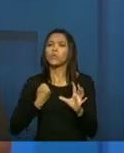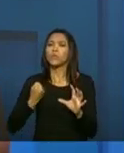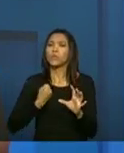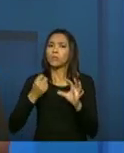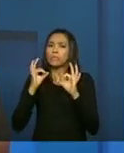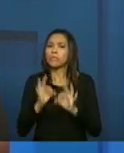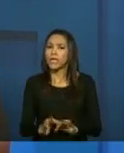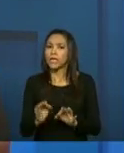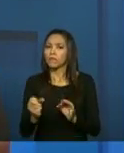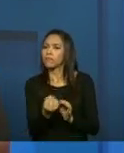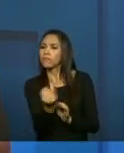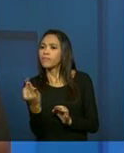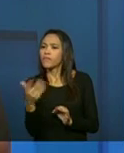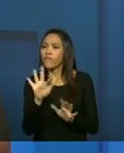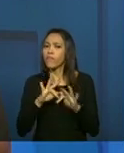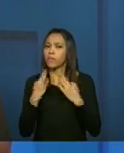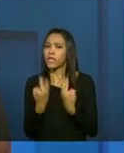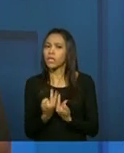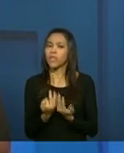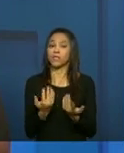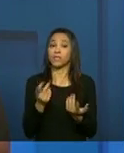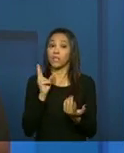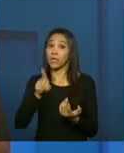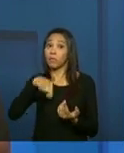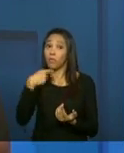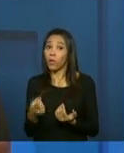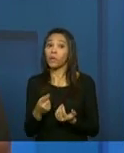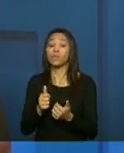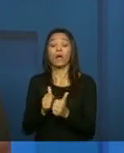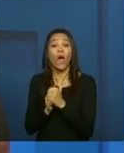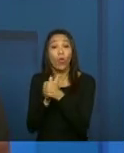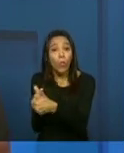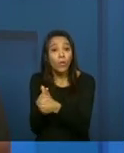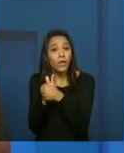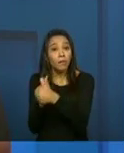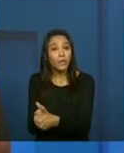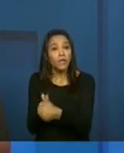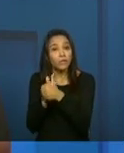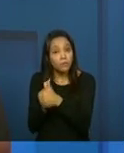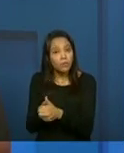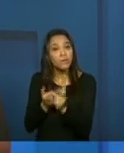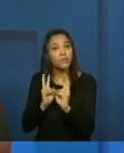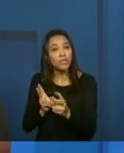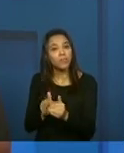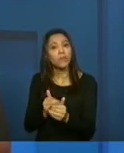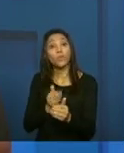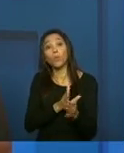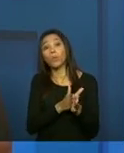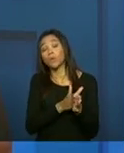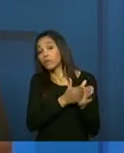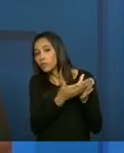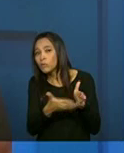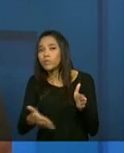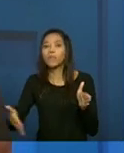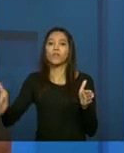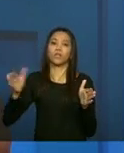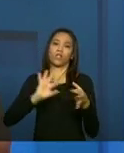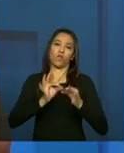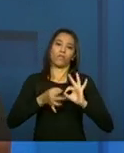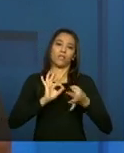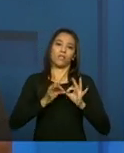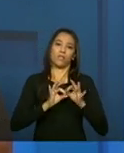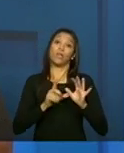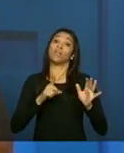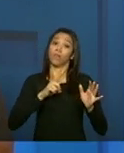famílias e aí é feito um acompanhamento sistemático durante todo o processo das oficinas. Ela tem que ter um